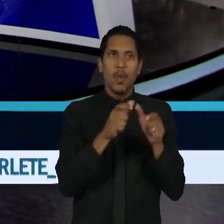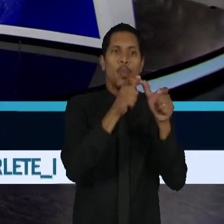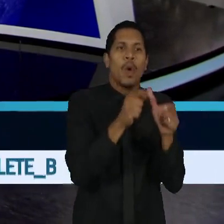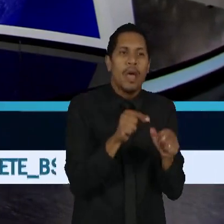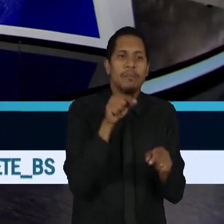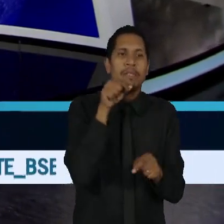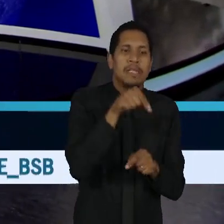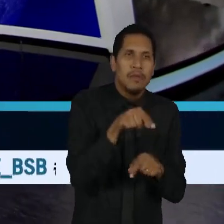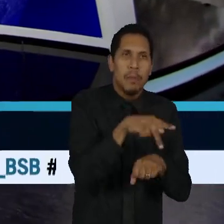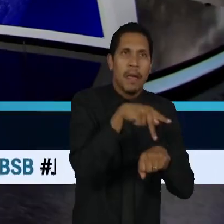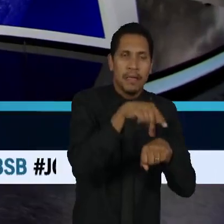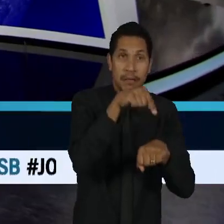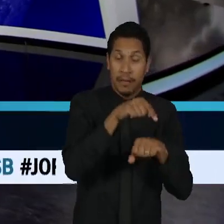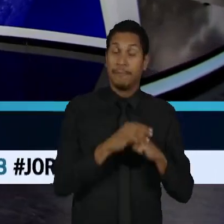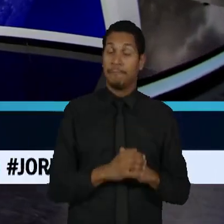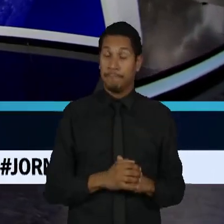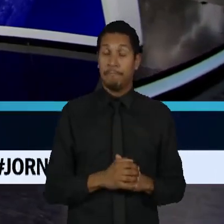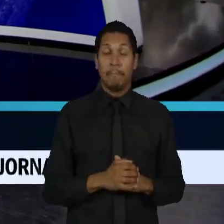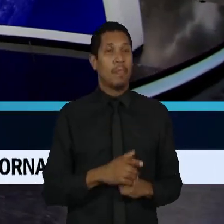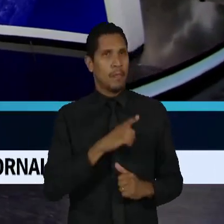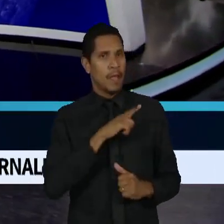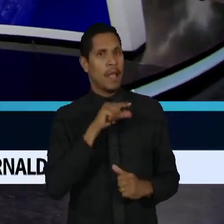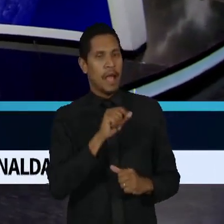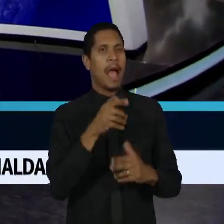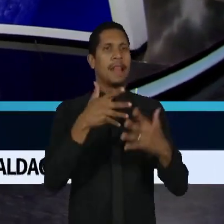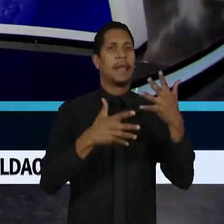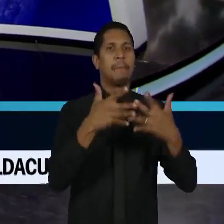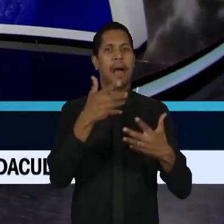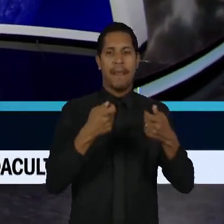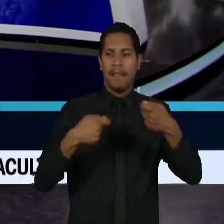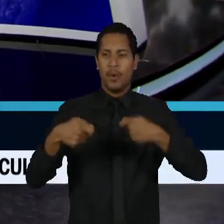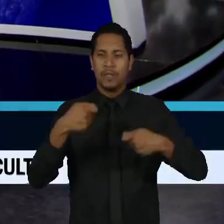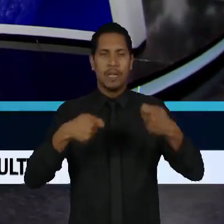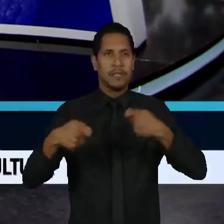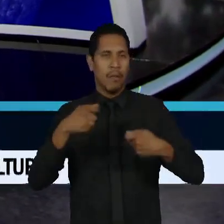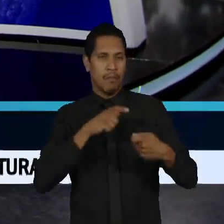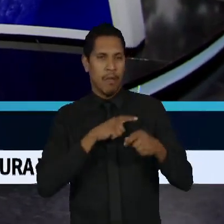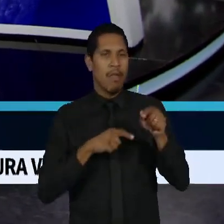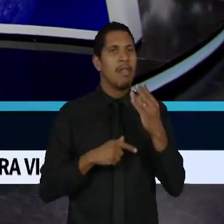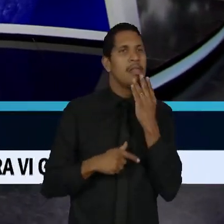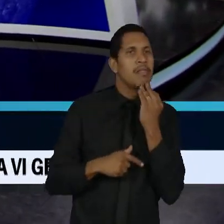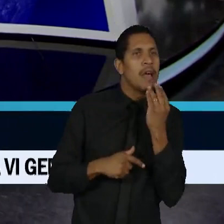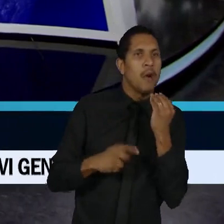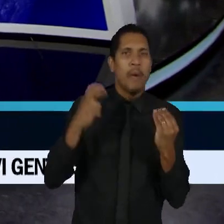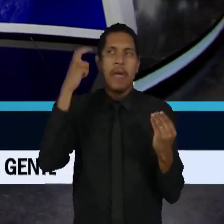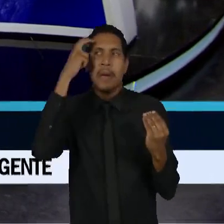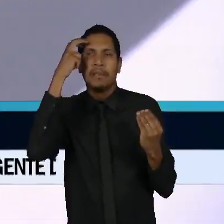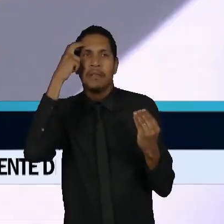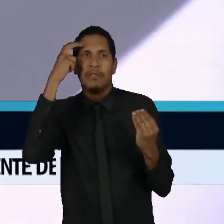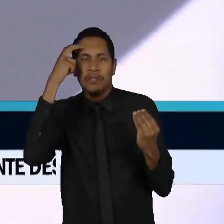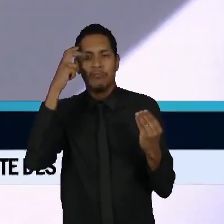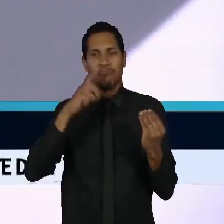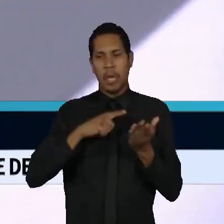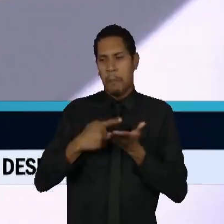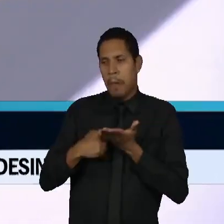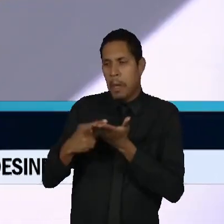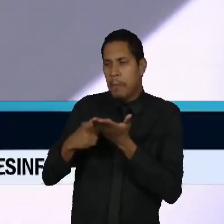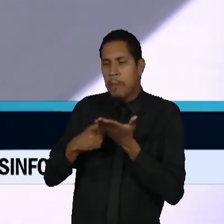na reportagem, isso afeta aí a negociação entre Israel e a Arábia Saudita, que estava sendo